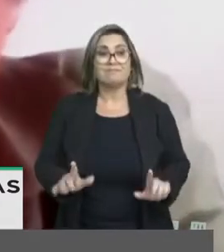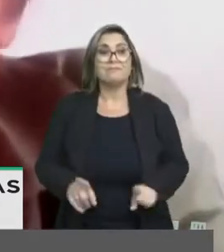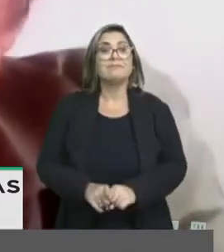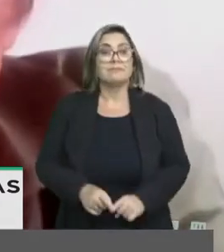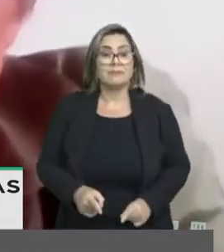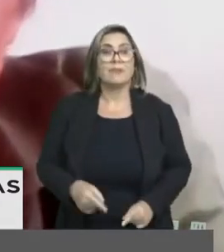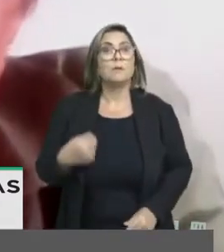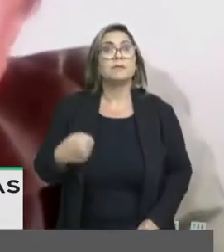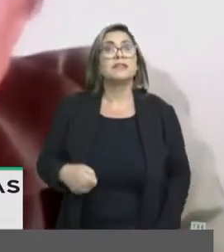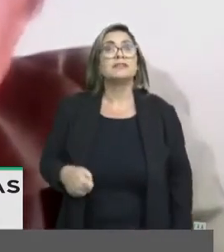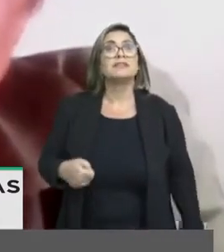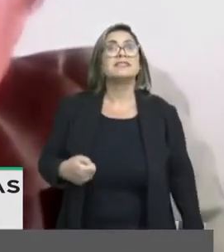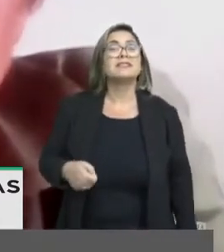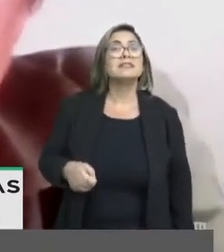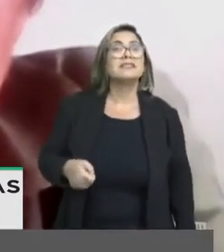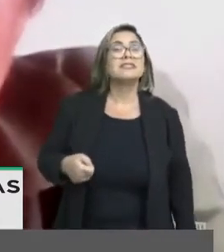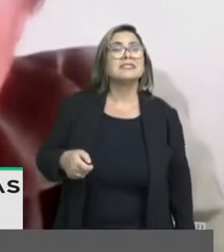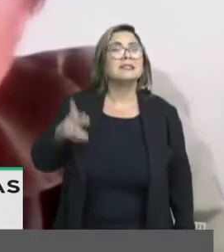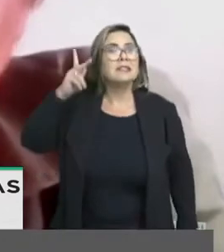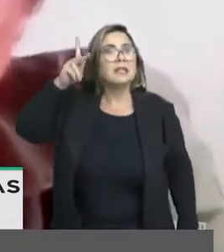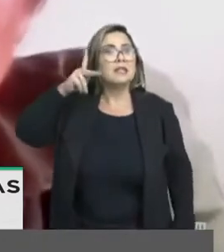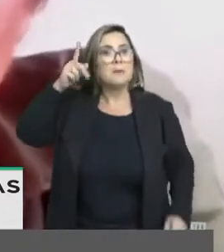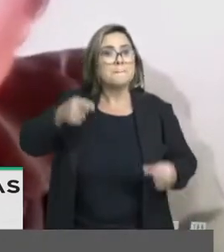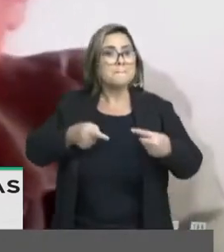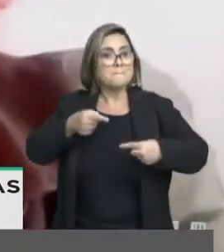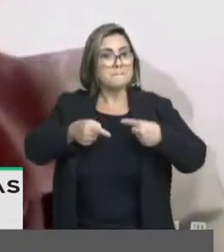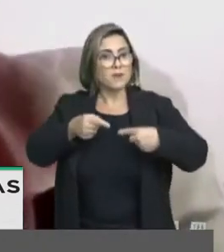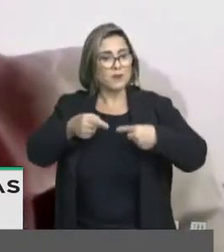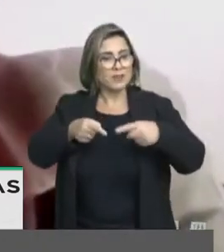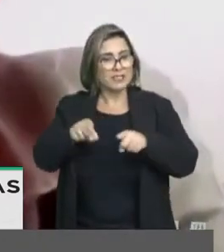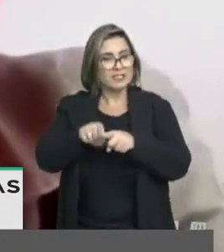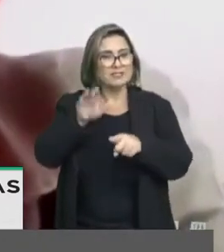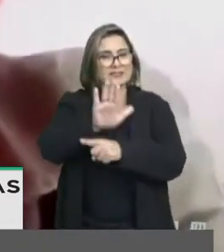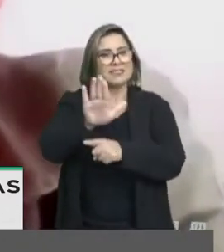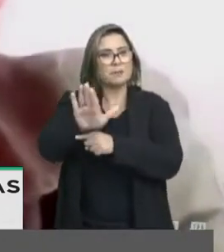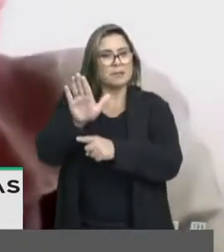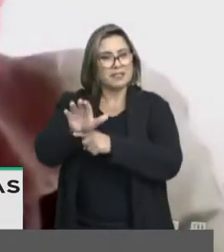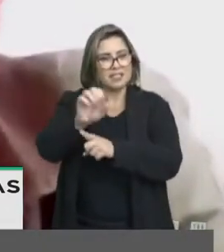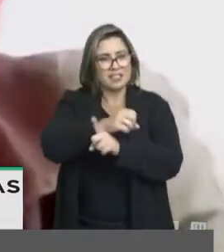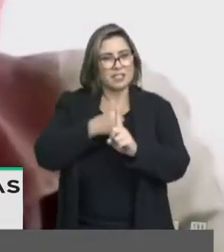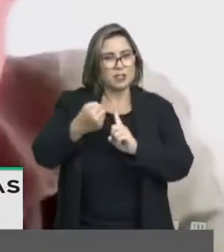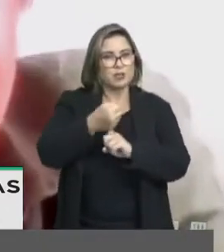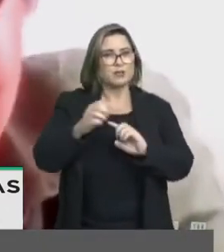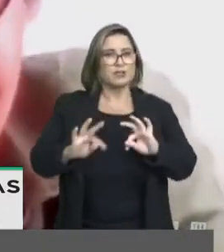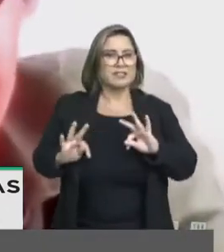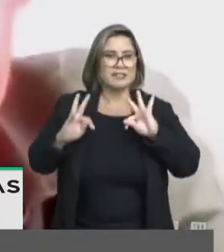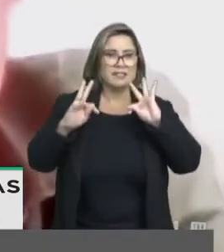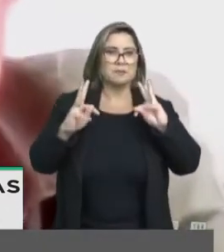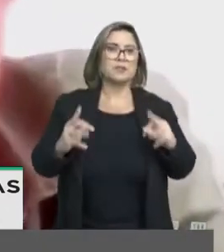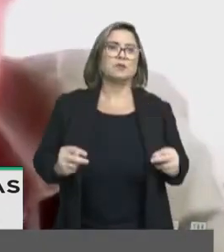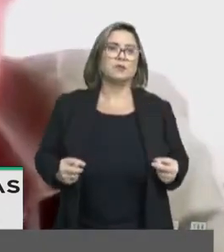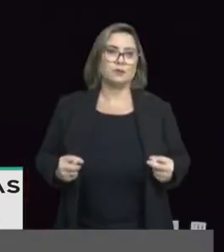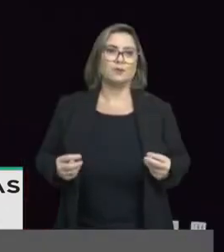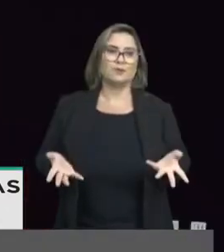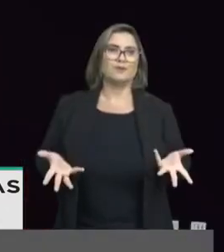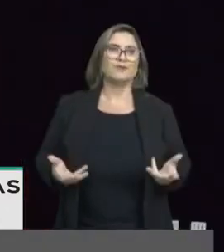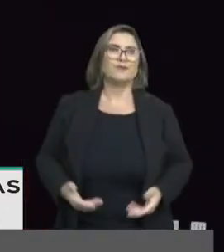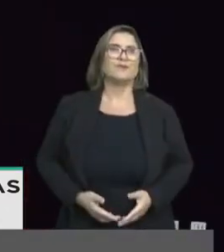políticas que sejam realmente públicas para todas, todos e todos. Obrigada.